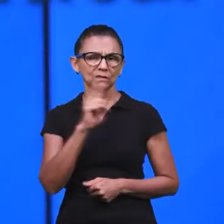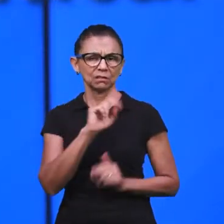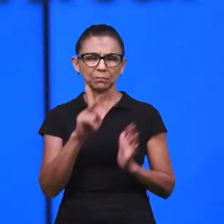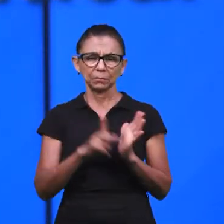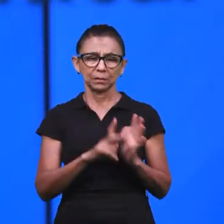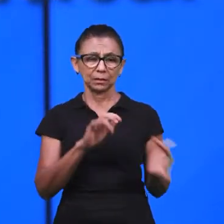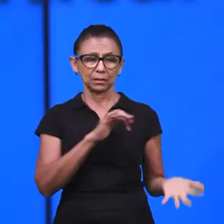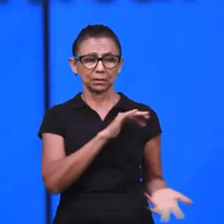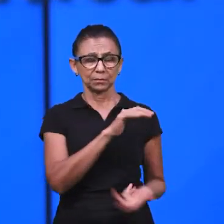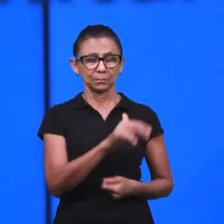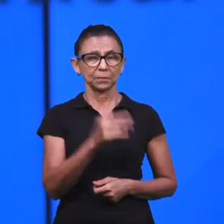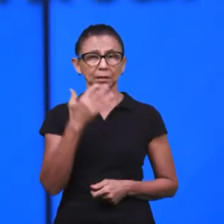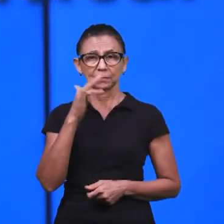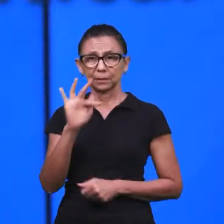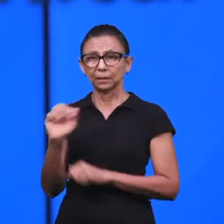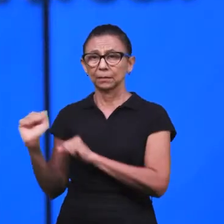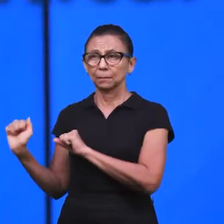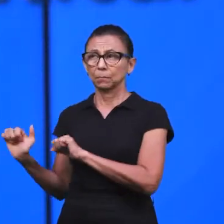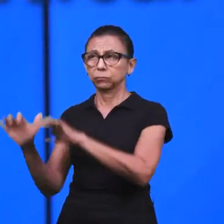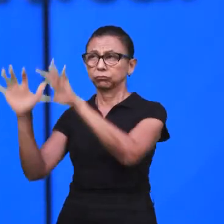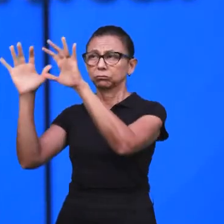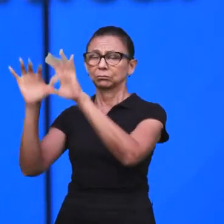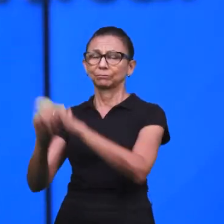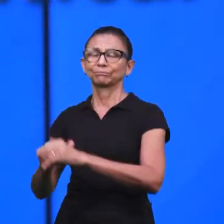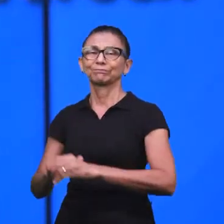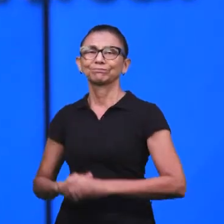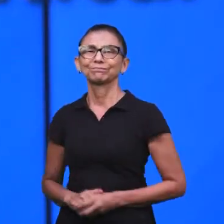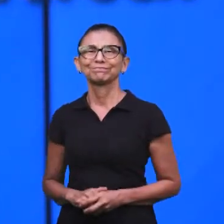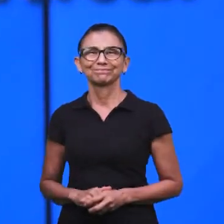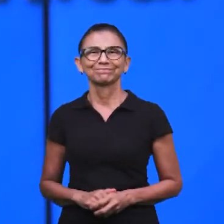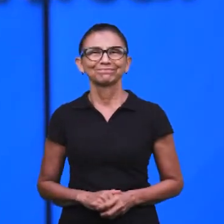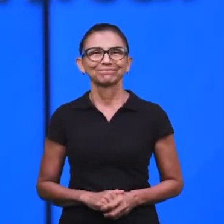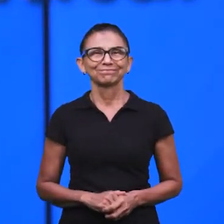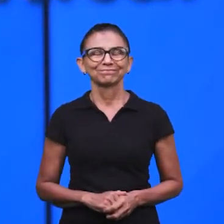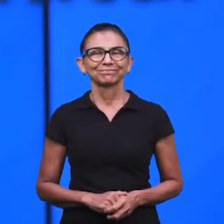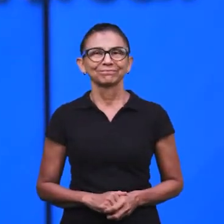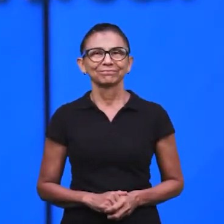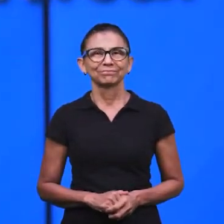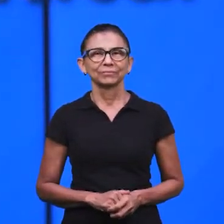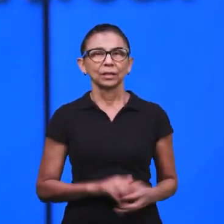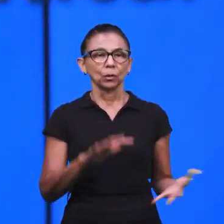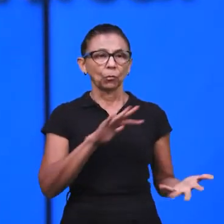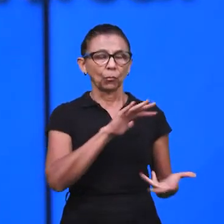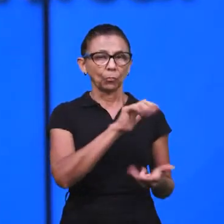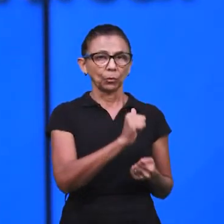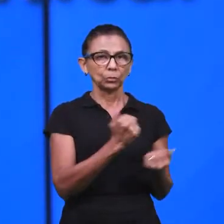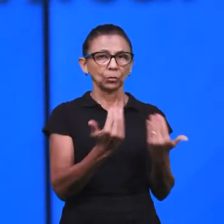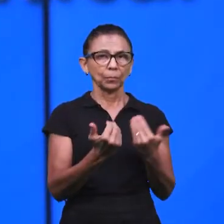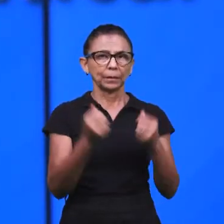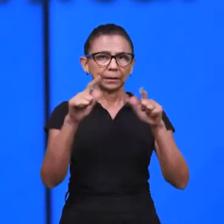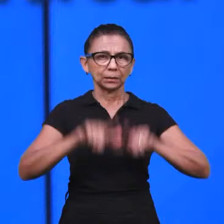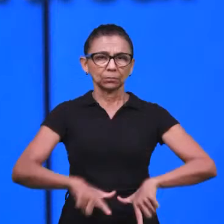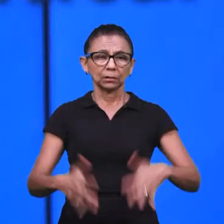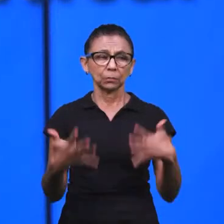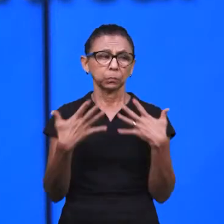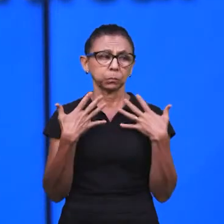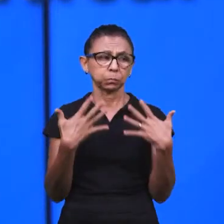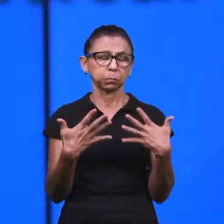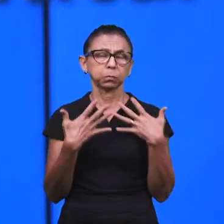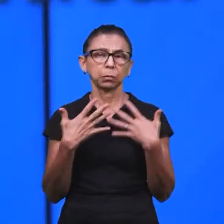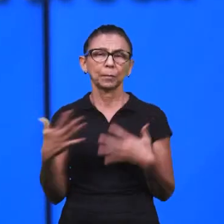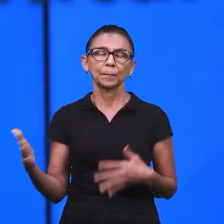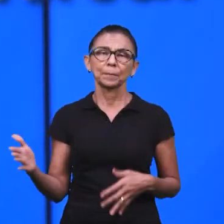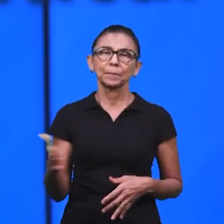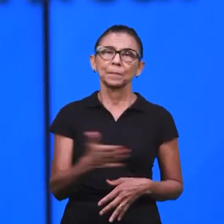aqui nesse mundo. Nós estamos subindo do deserto. E ela é a 5, letra B, que veio das crianças